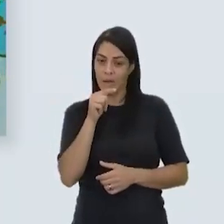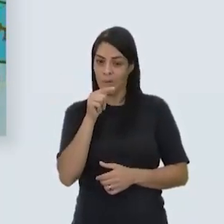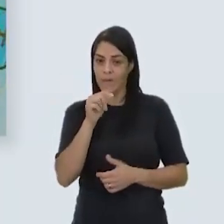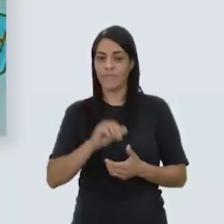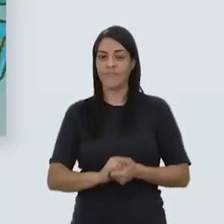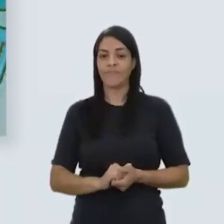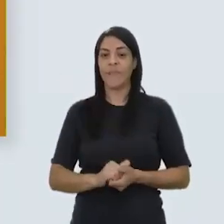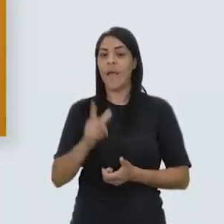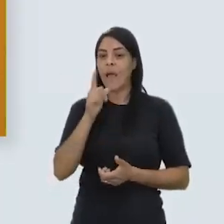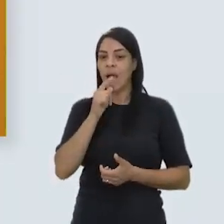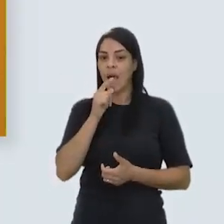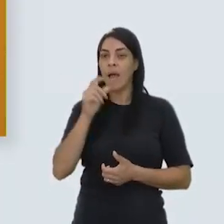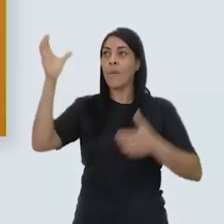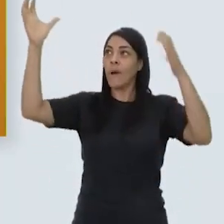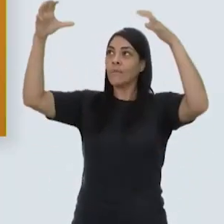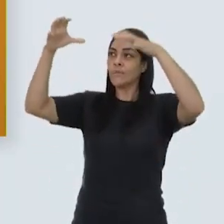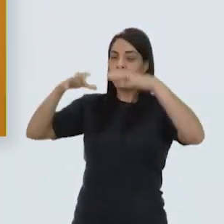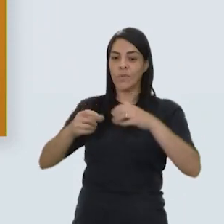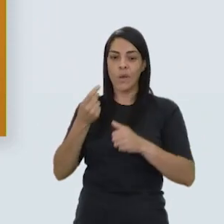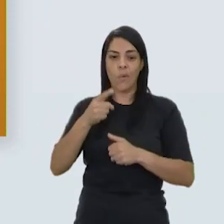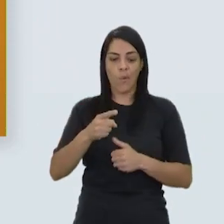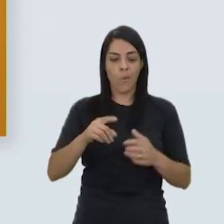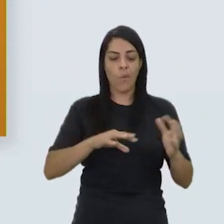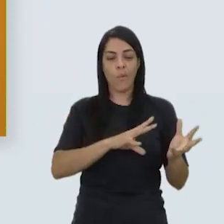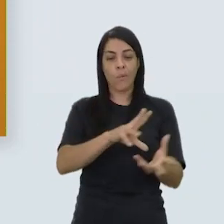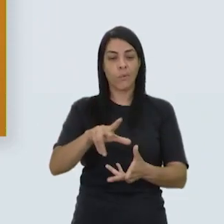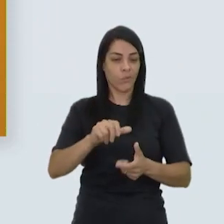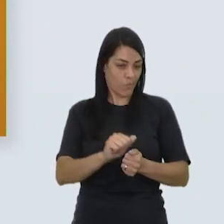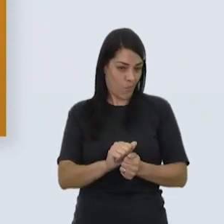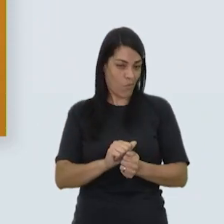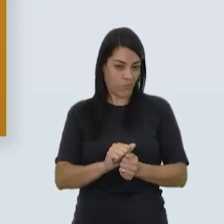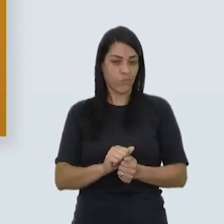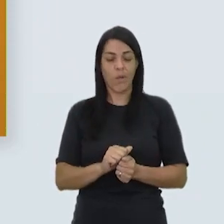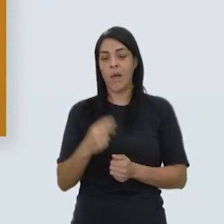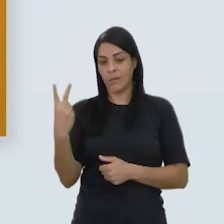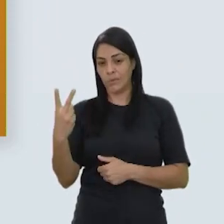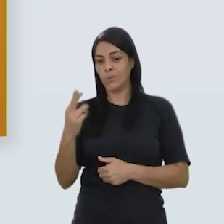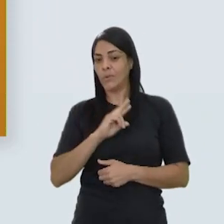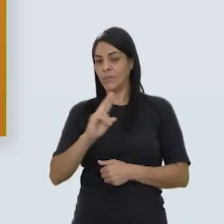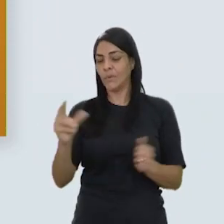ou vem da terra? Bem, as duas respostas juntas estão corretas.